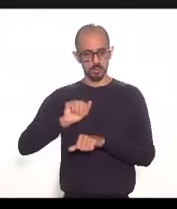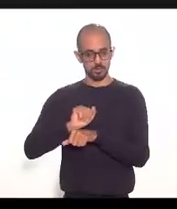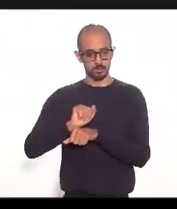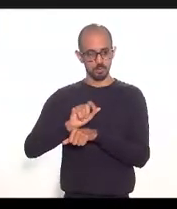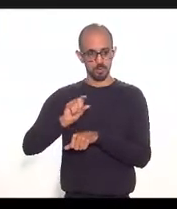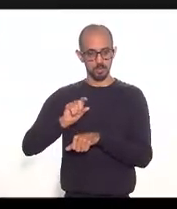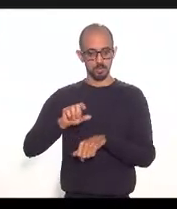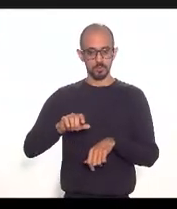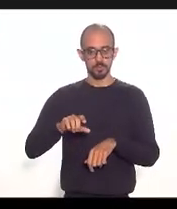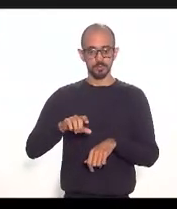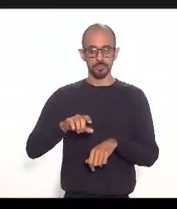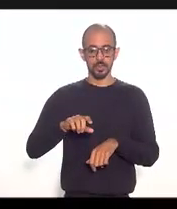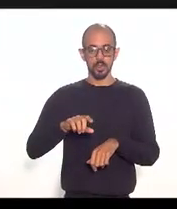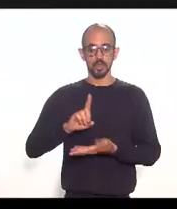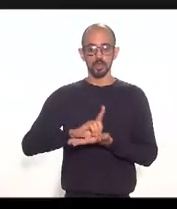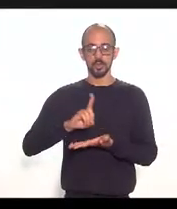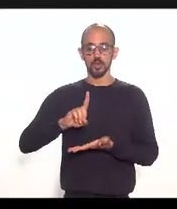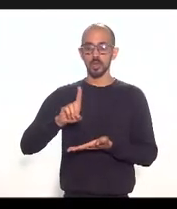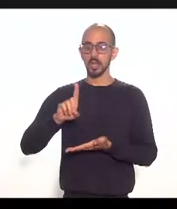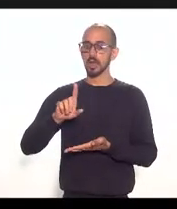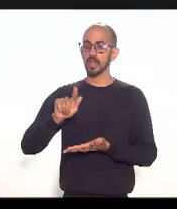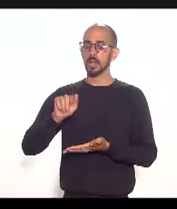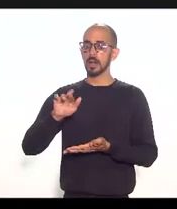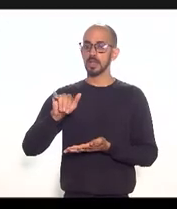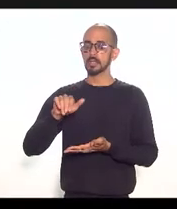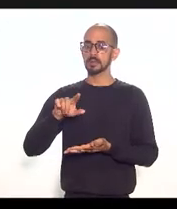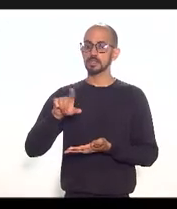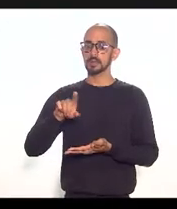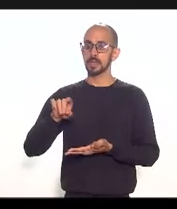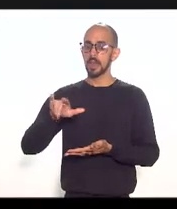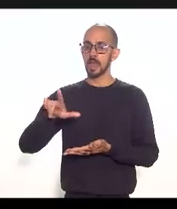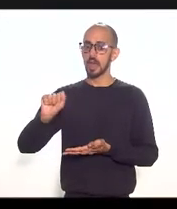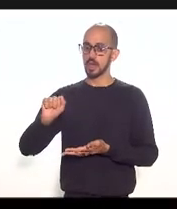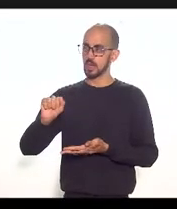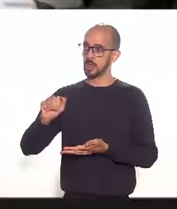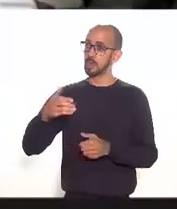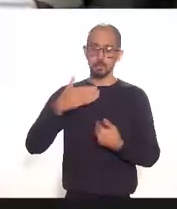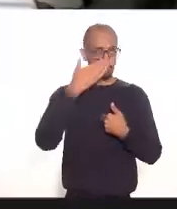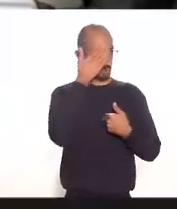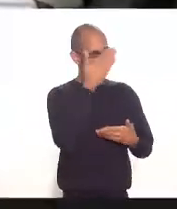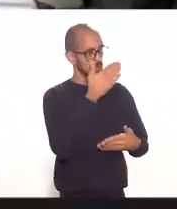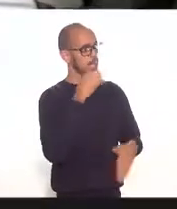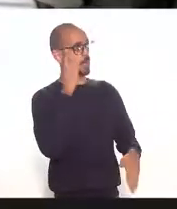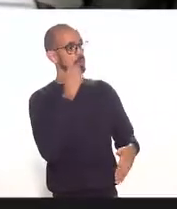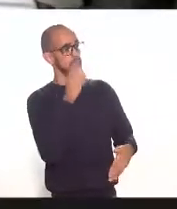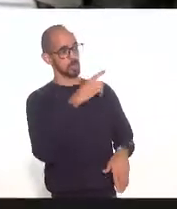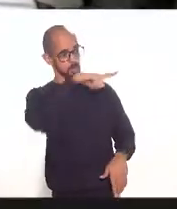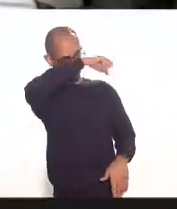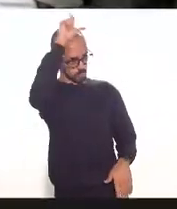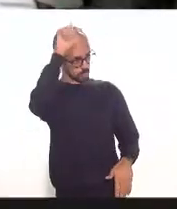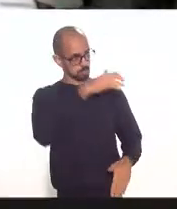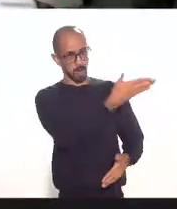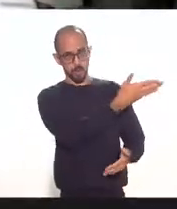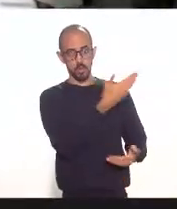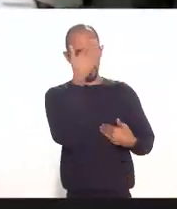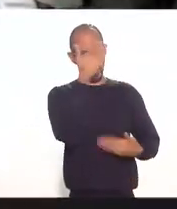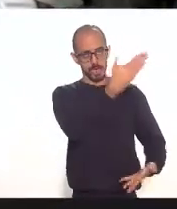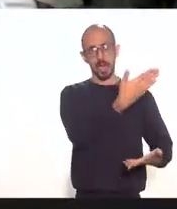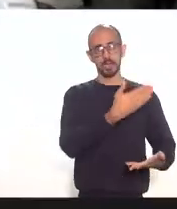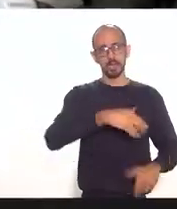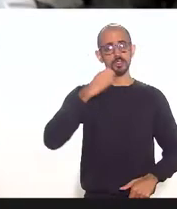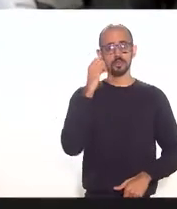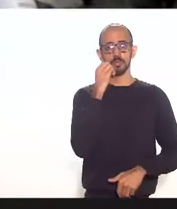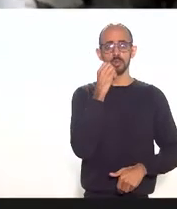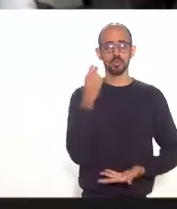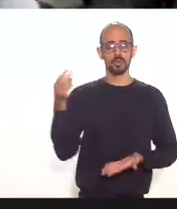Delicato por favor bom dia a todos obrigada deputado Luiz Paulo pelo convite agradeço a oportunidade